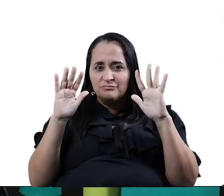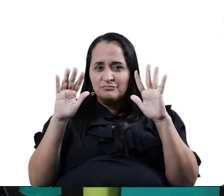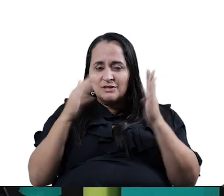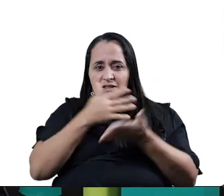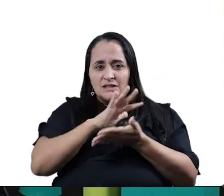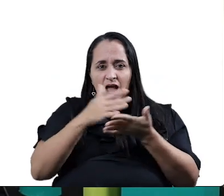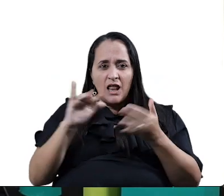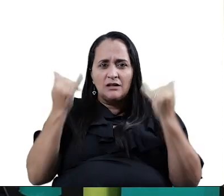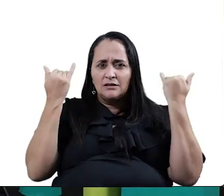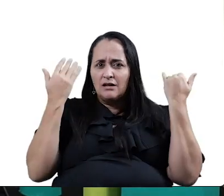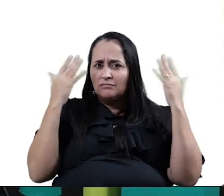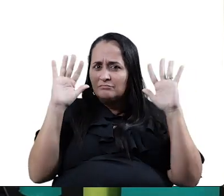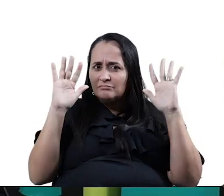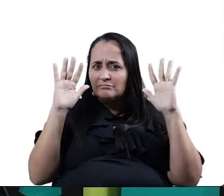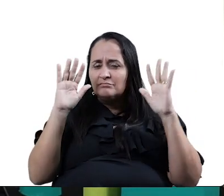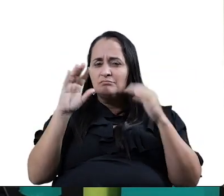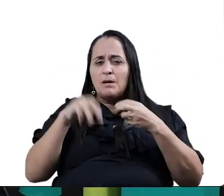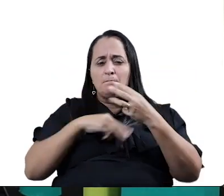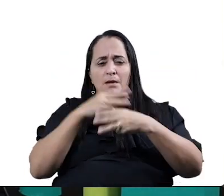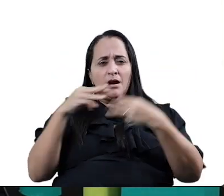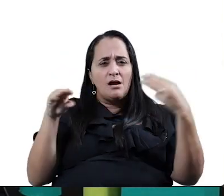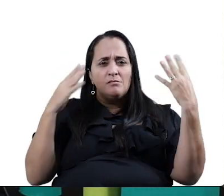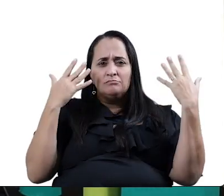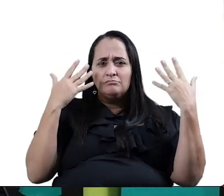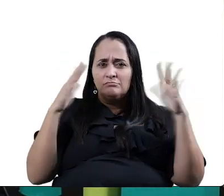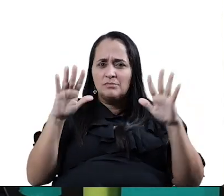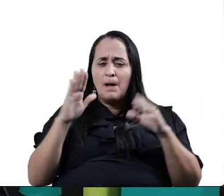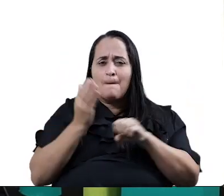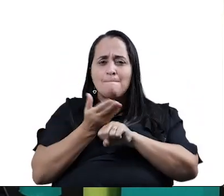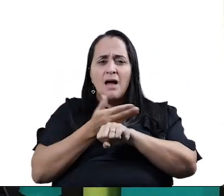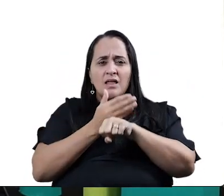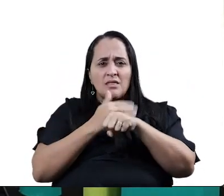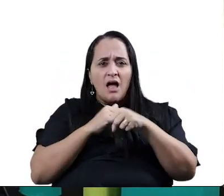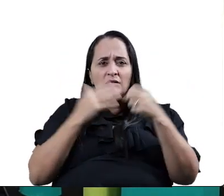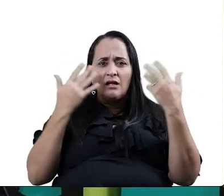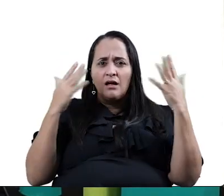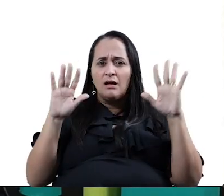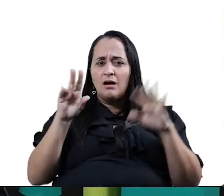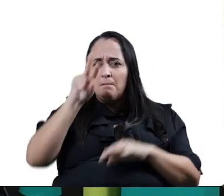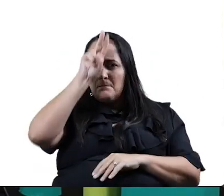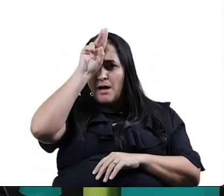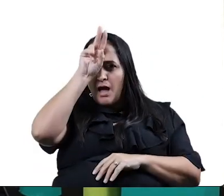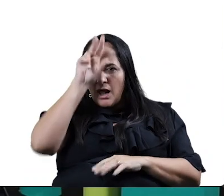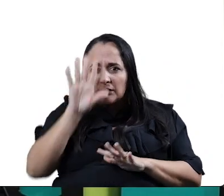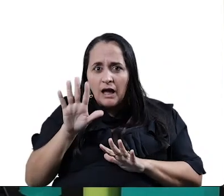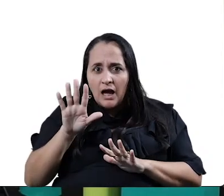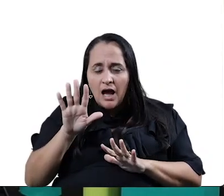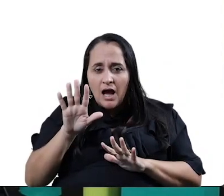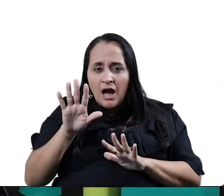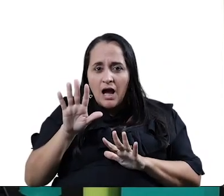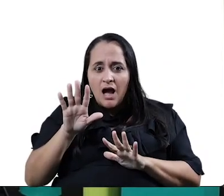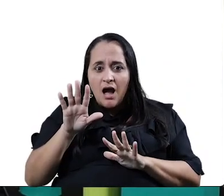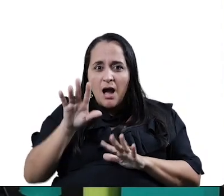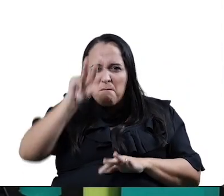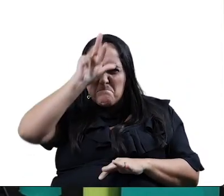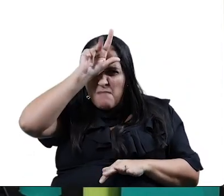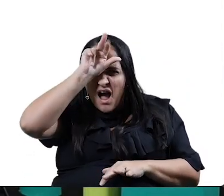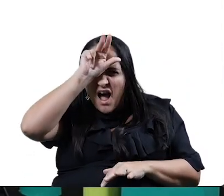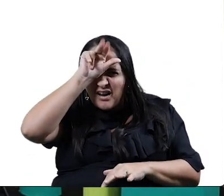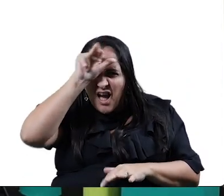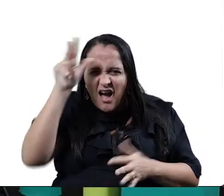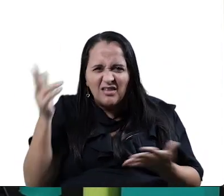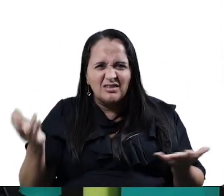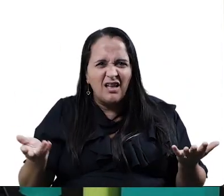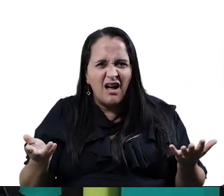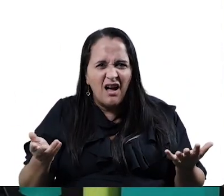Salada. Macarrão. Batata. Barata. Gente, alguém bateu